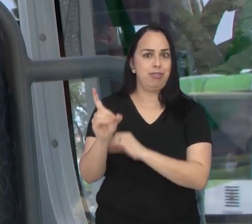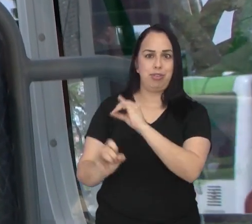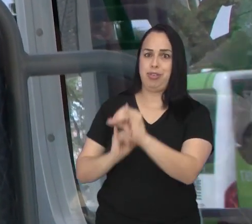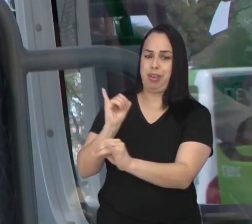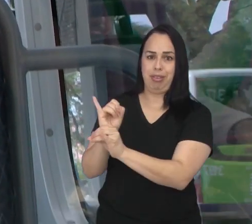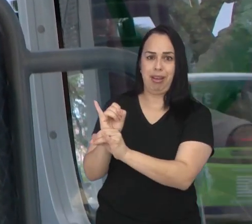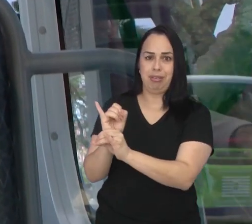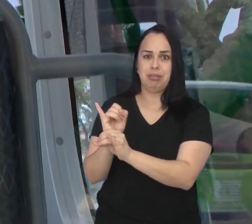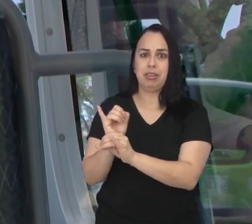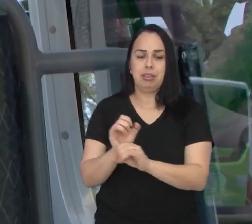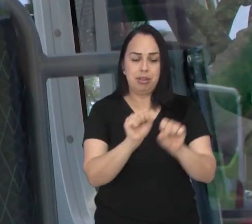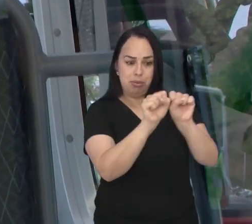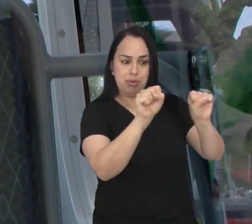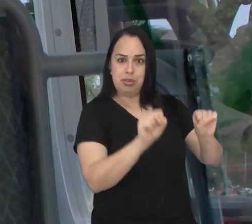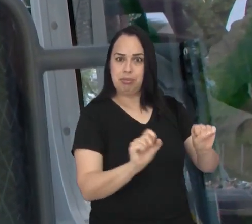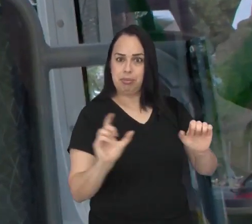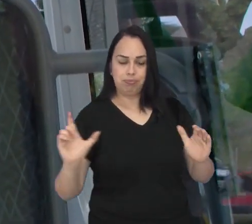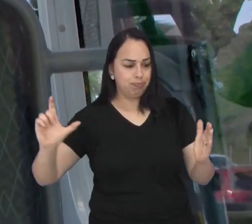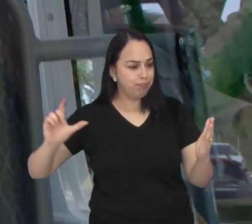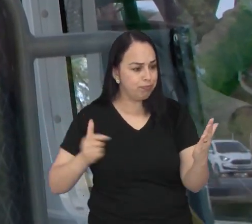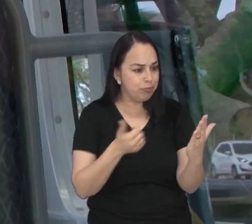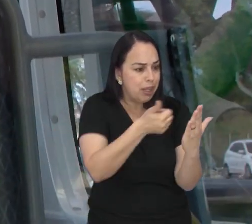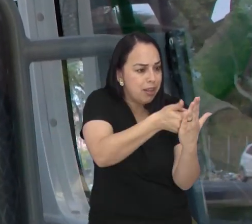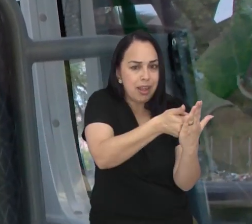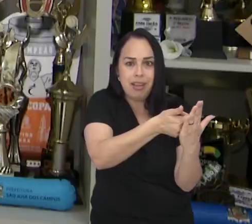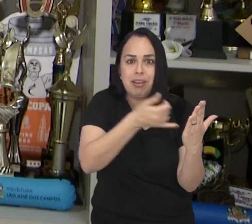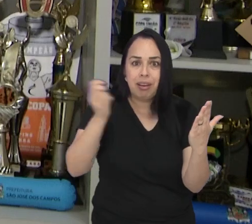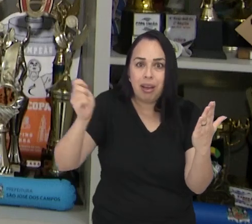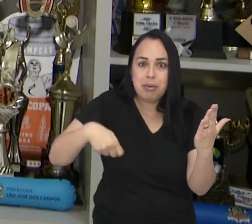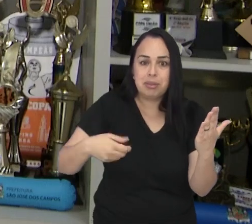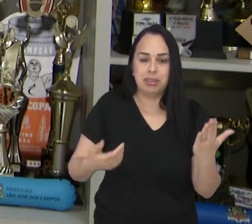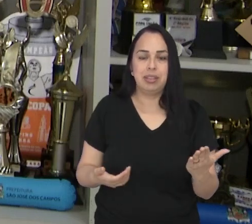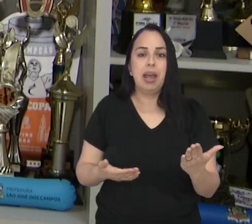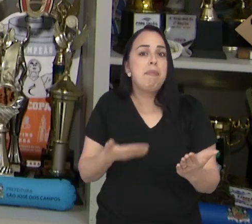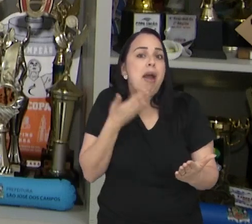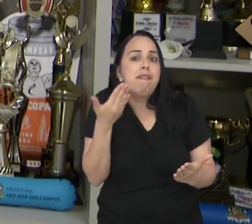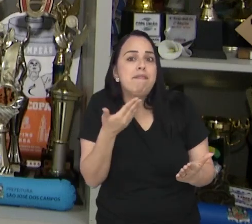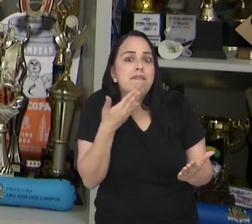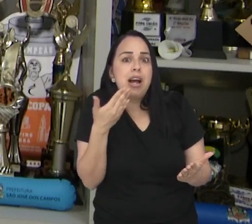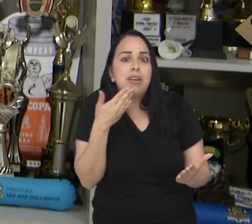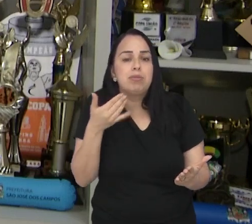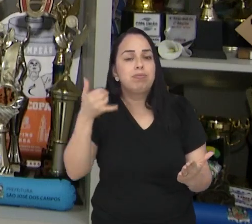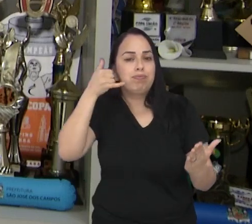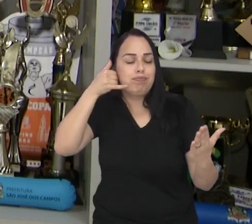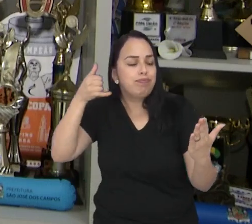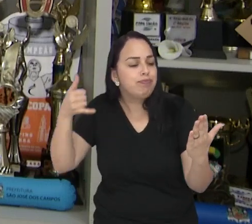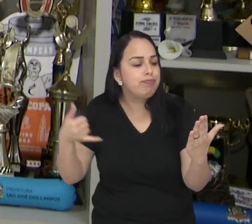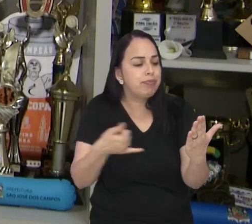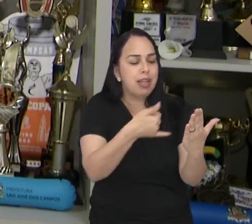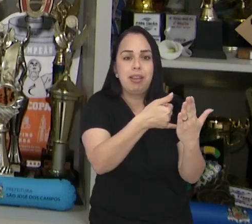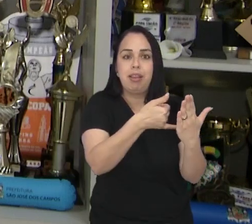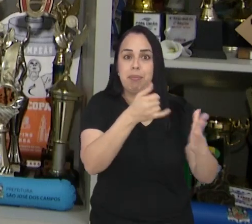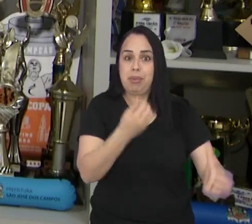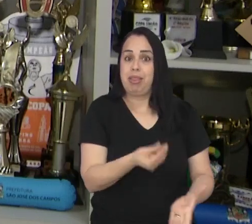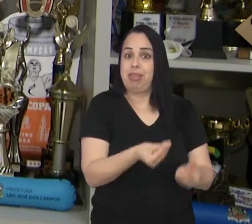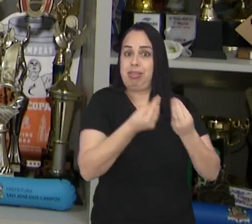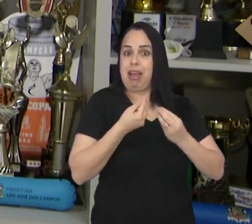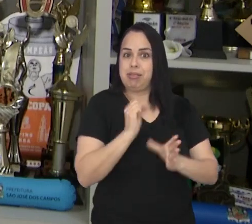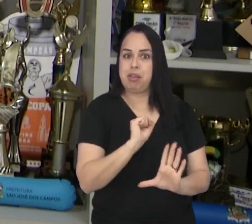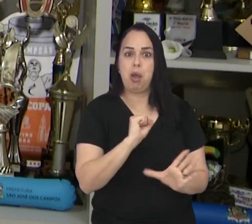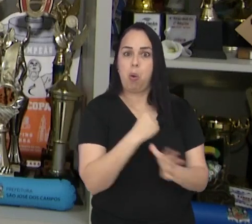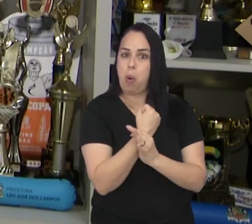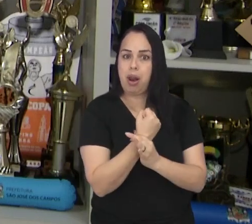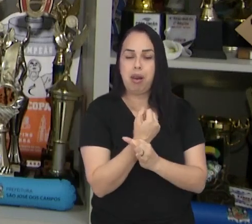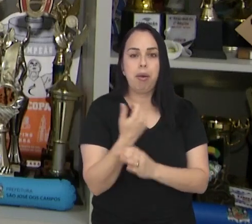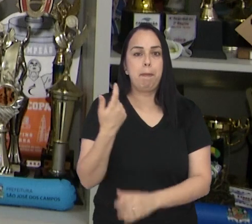digital, o sistema permite o pagamento pelo celular. Você tem aquela facilidade do pagamento, tem a segurança de